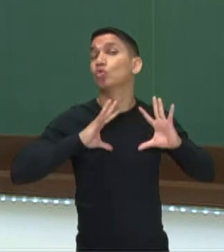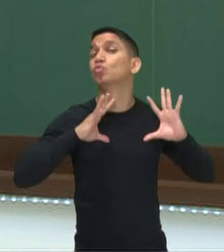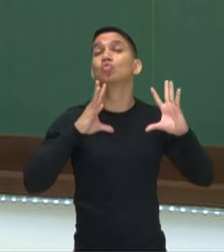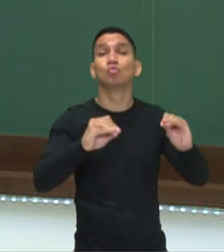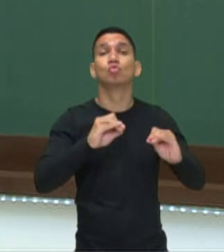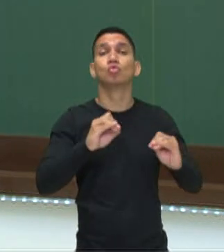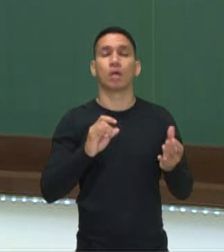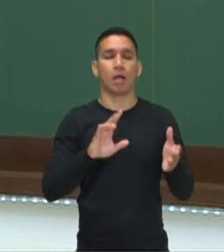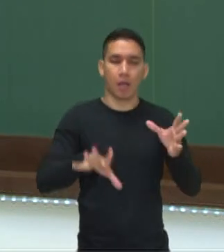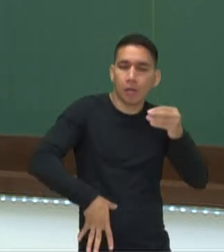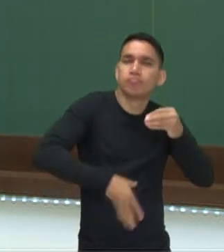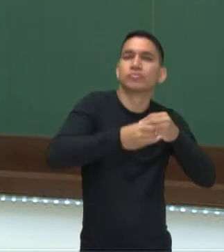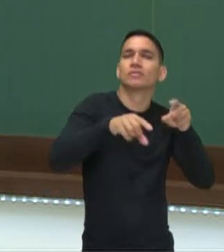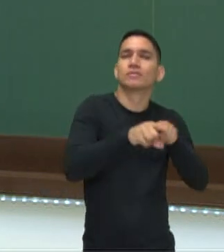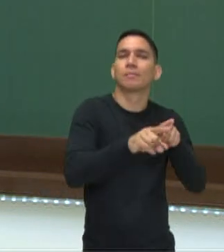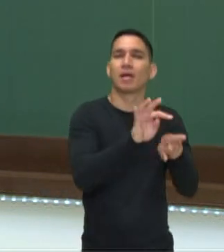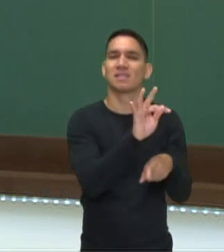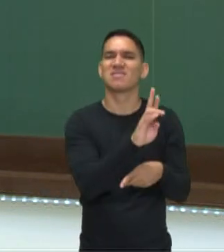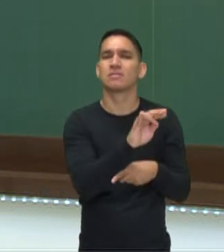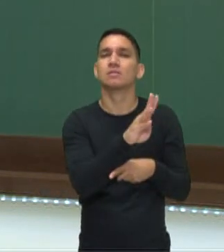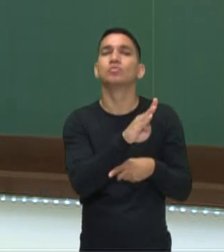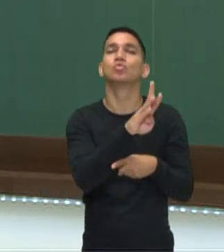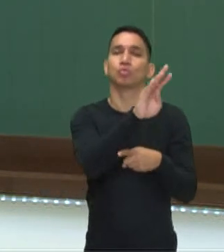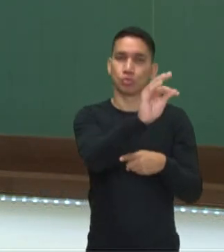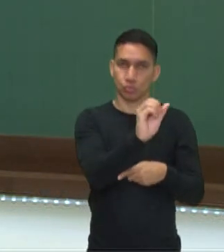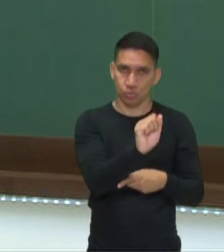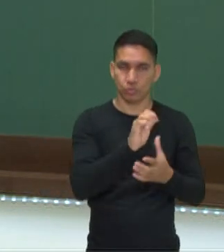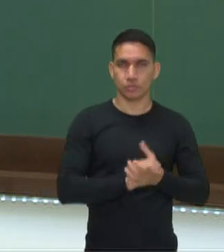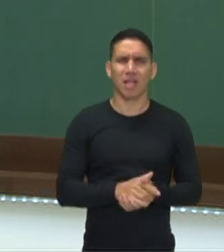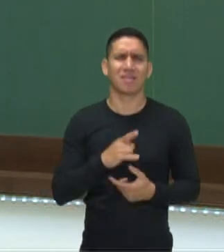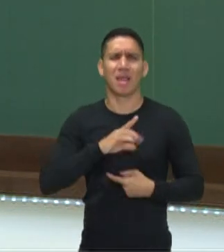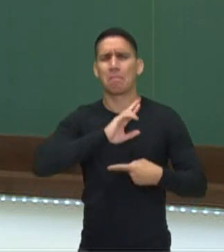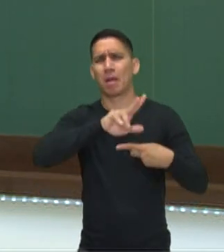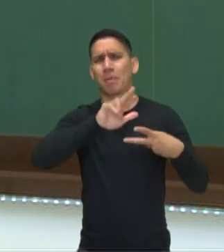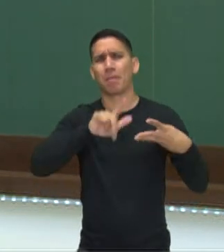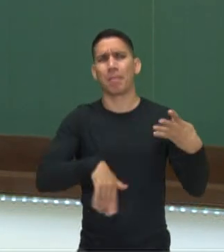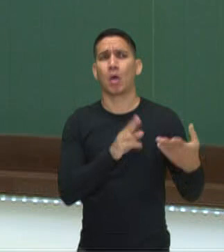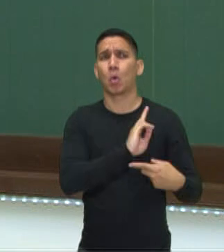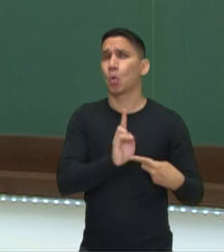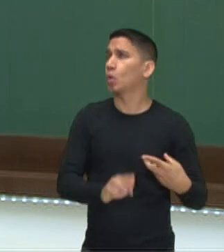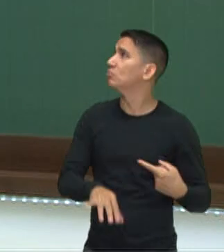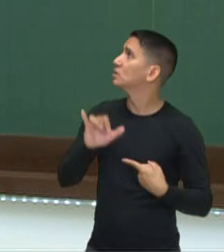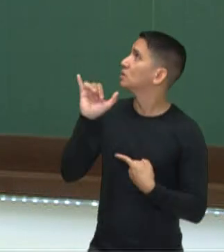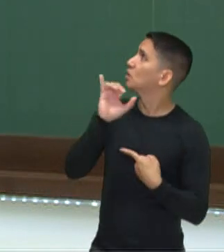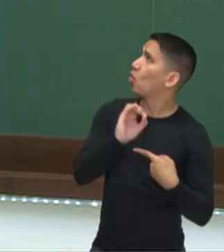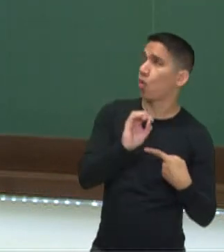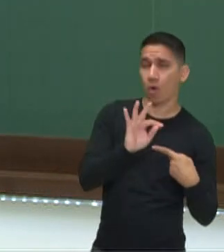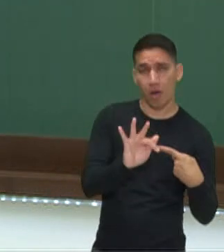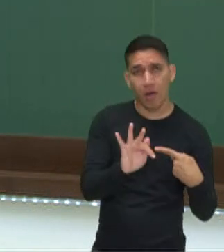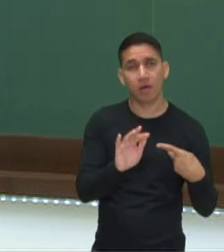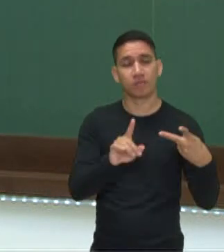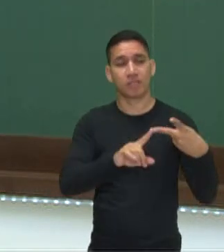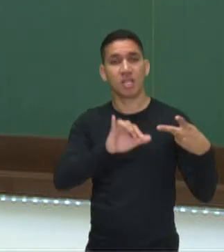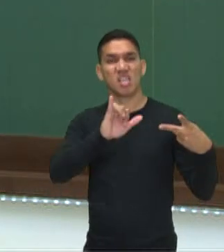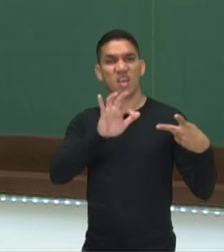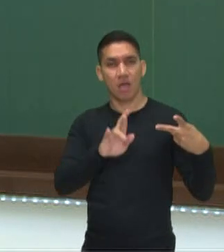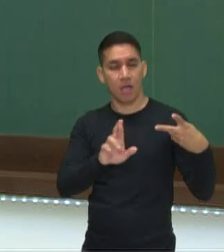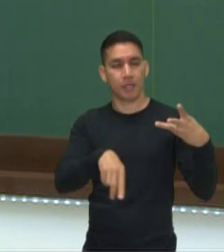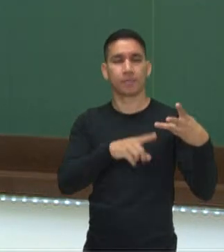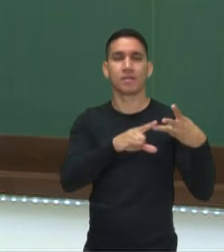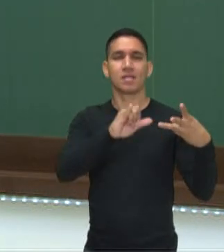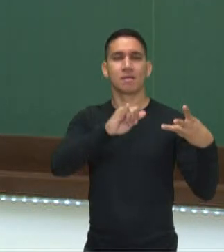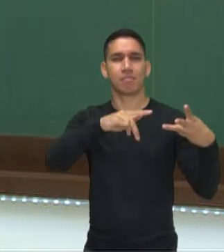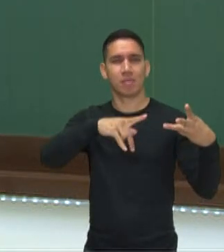impostos, mas envolve também as taxas. Nós temos vários tipos, como IOF, imposto de renda, IPTU,